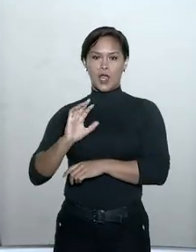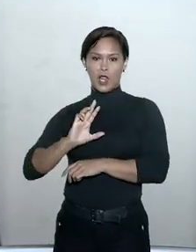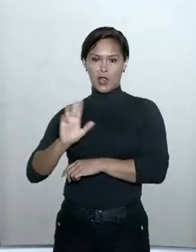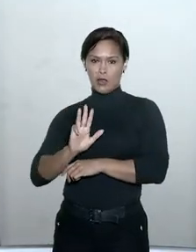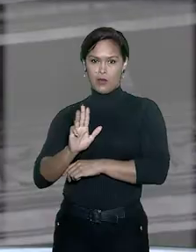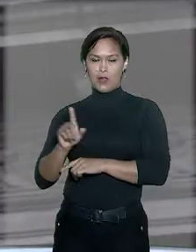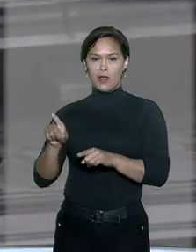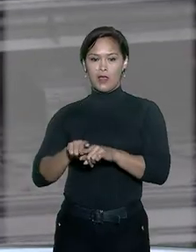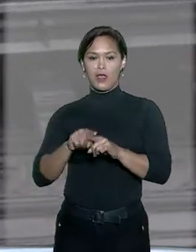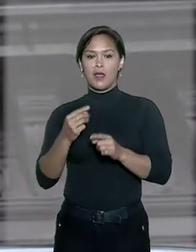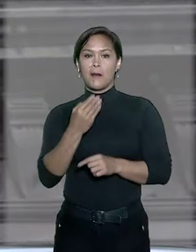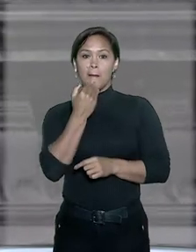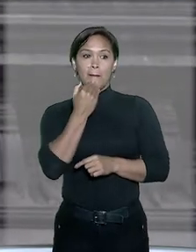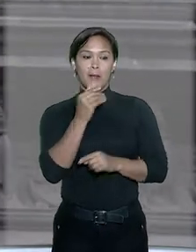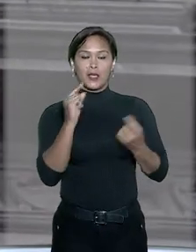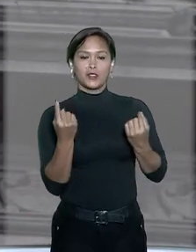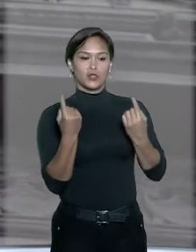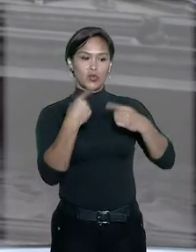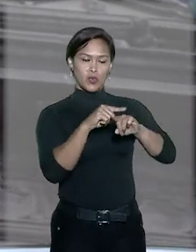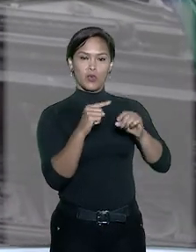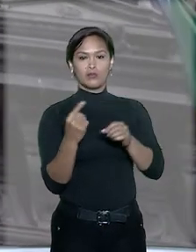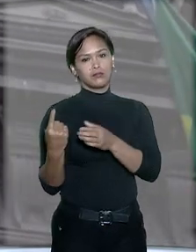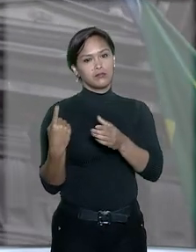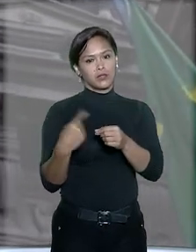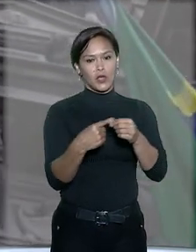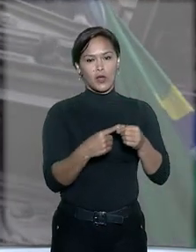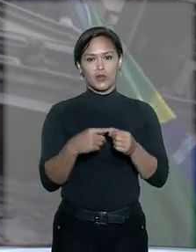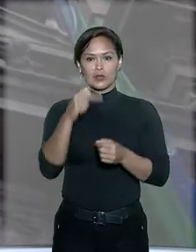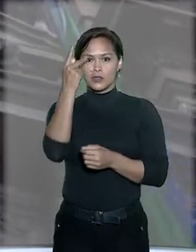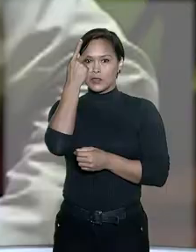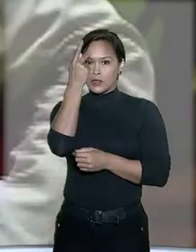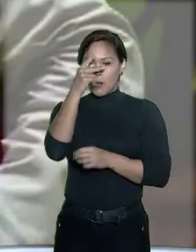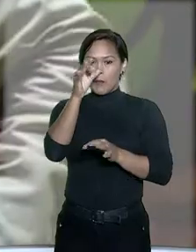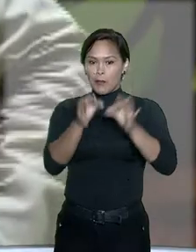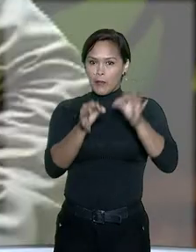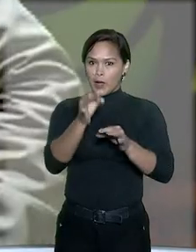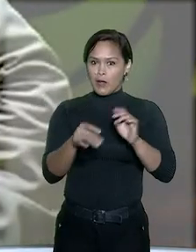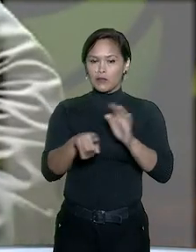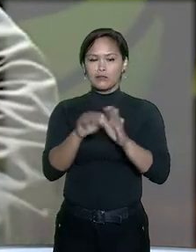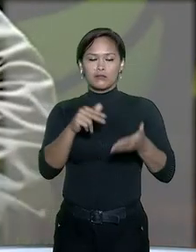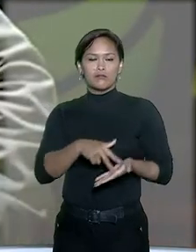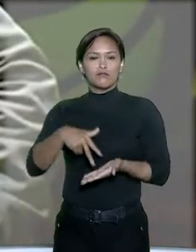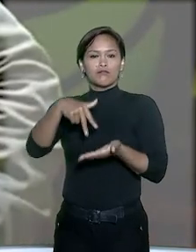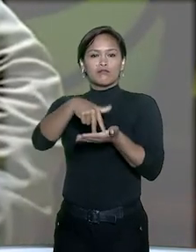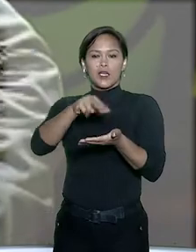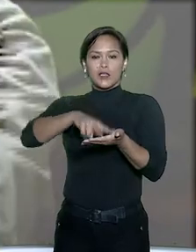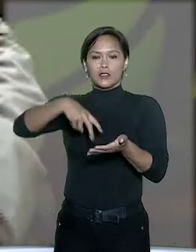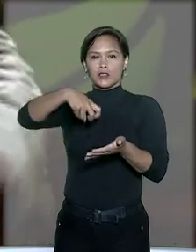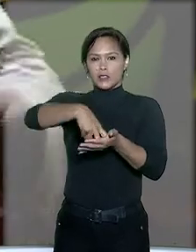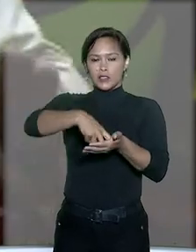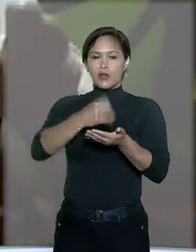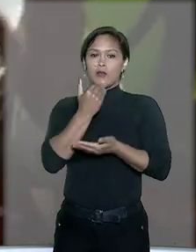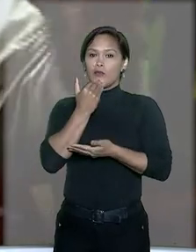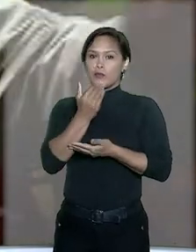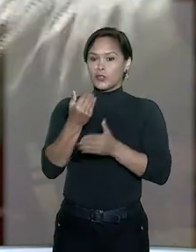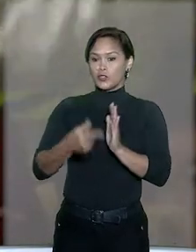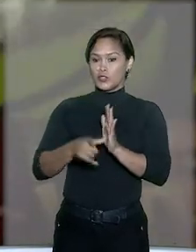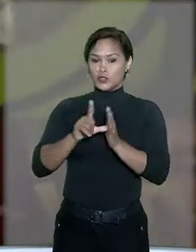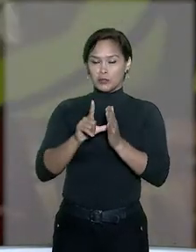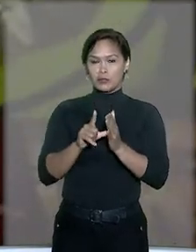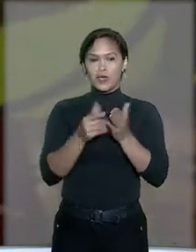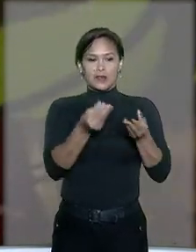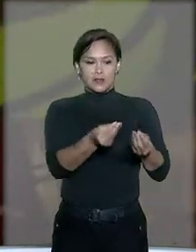Silva recorre contra o acórdão do Tribunal de Justiça de São Paulo, que manteve a sentença que julgou improcedente o seu pedido para